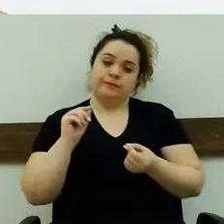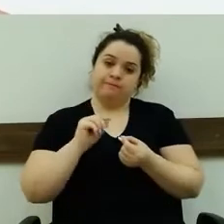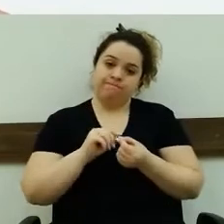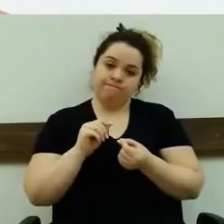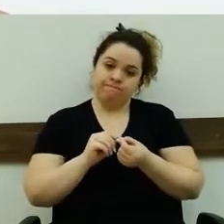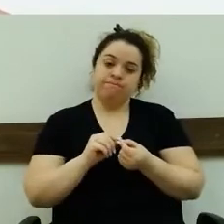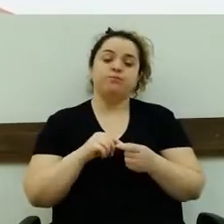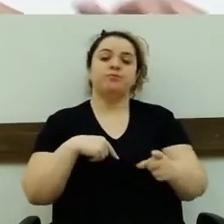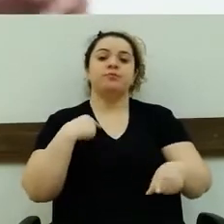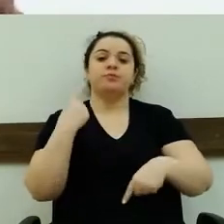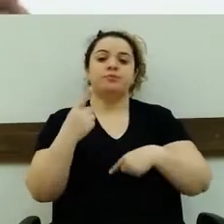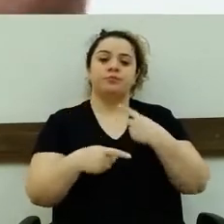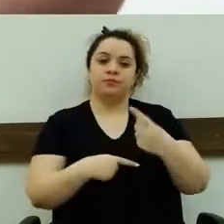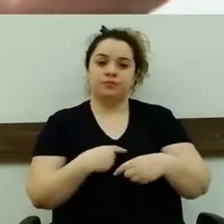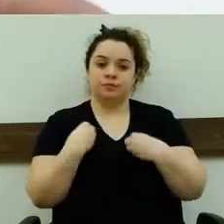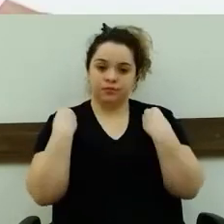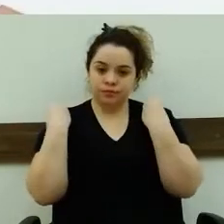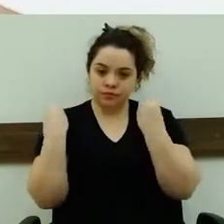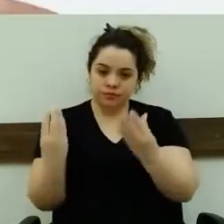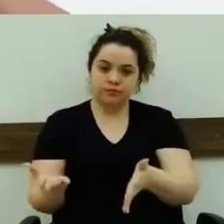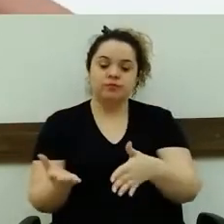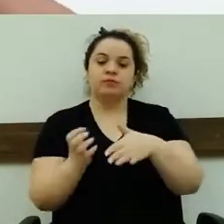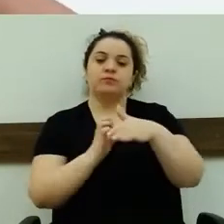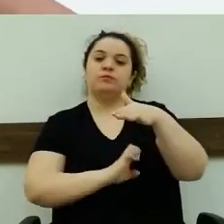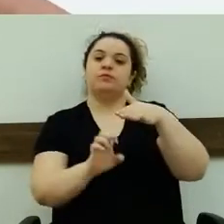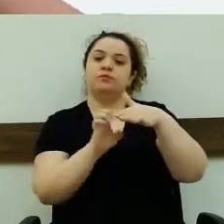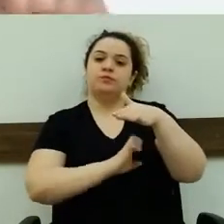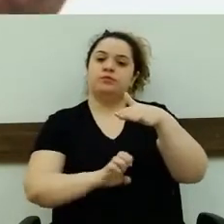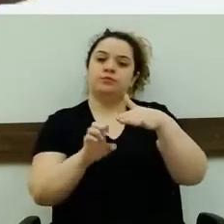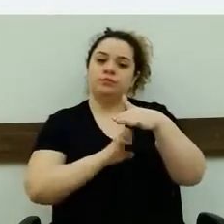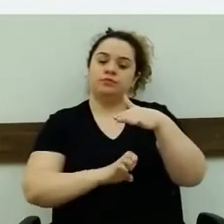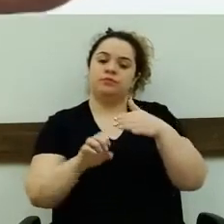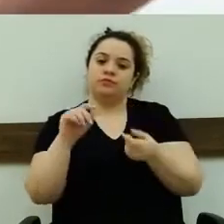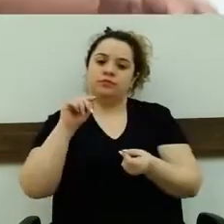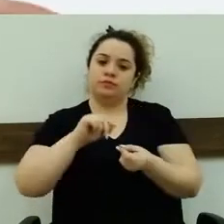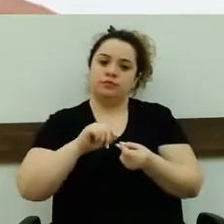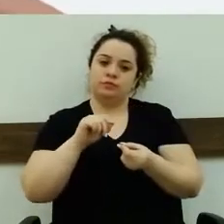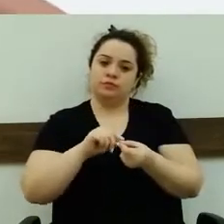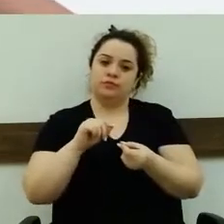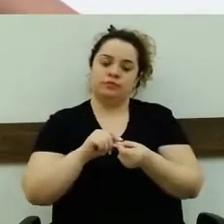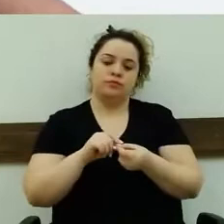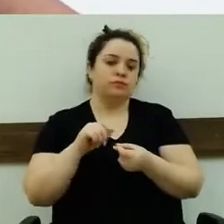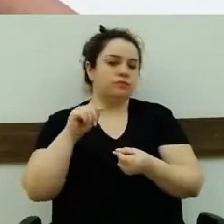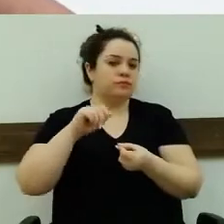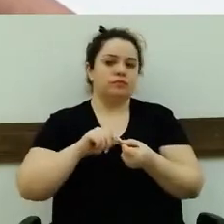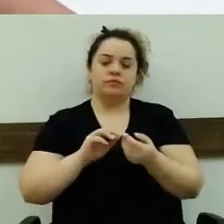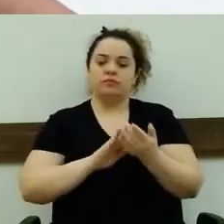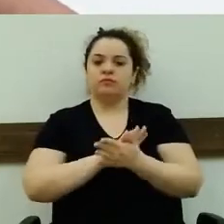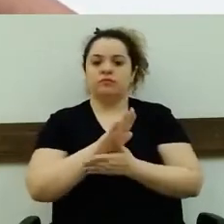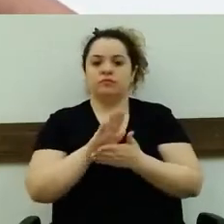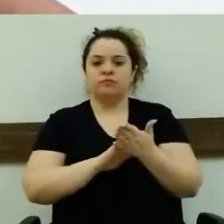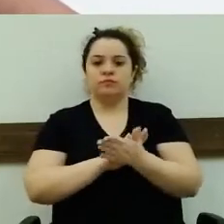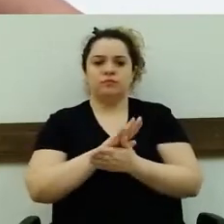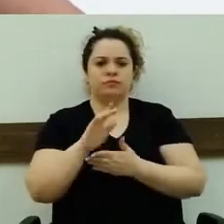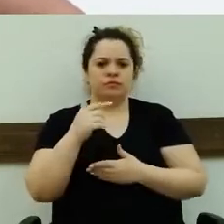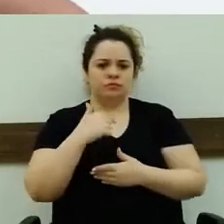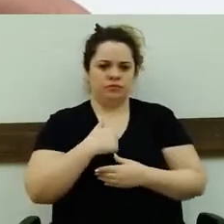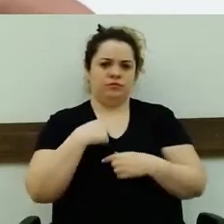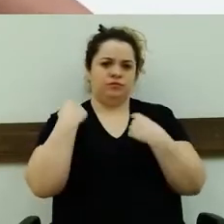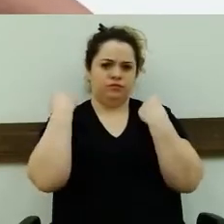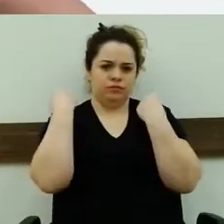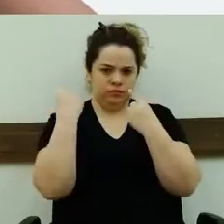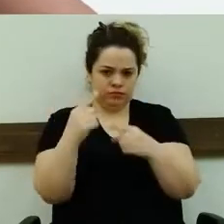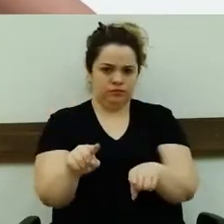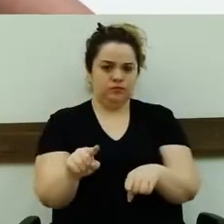já em mão beijada para fazer com 30 anos e acaba não fazendo nada. Então eu sou totalmente contra, tem